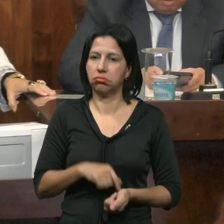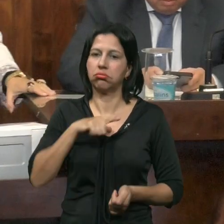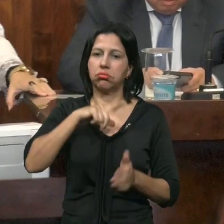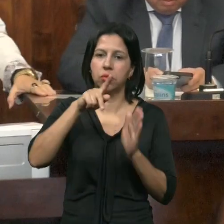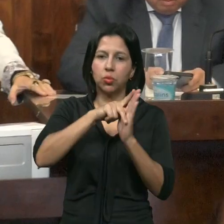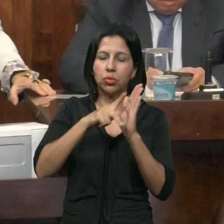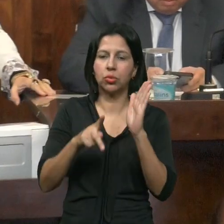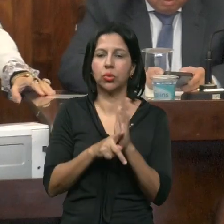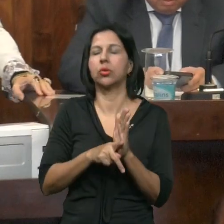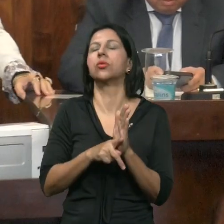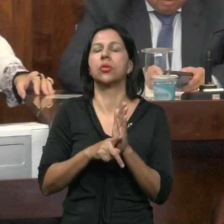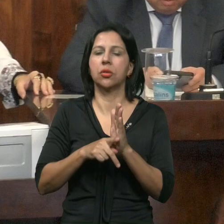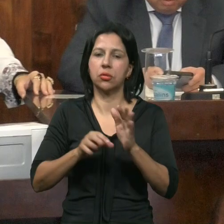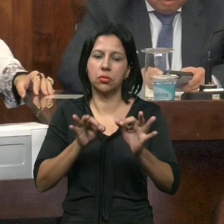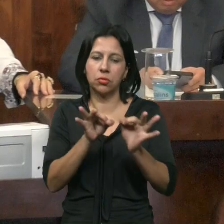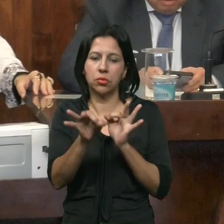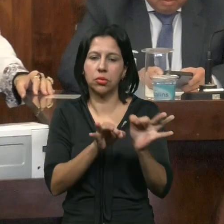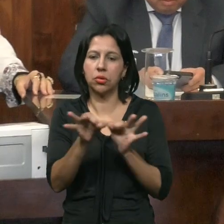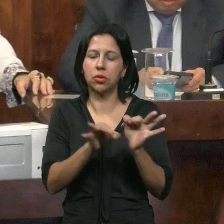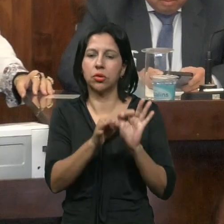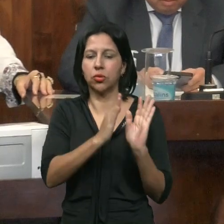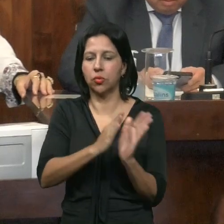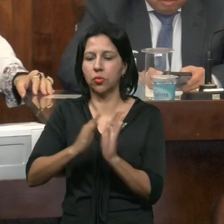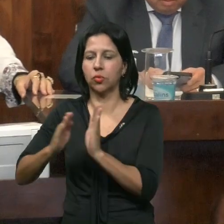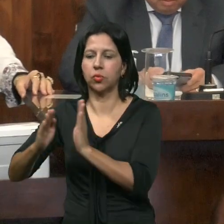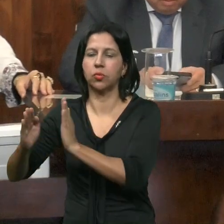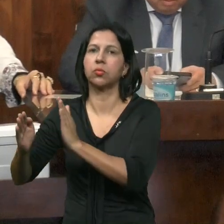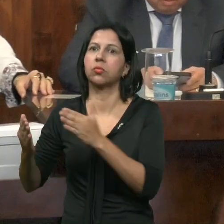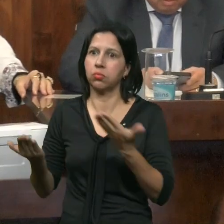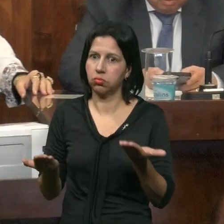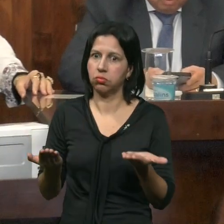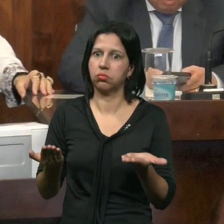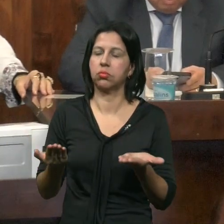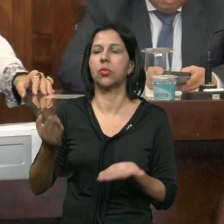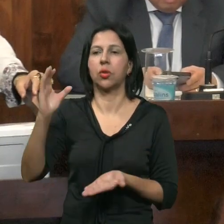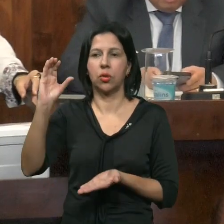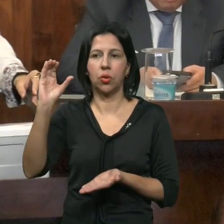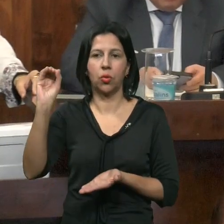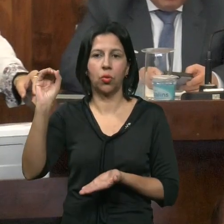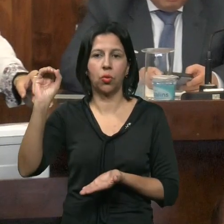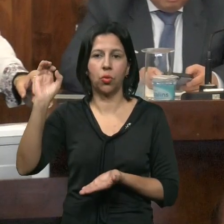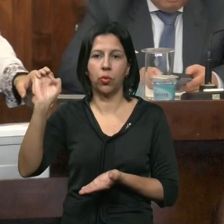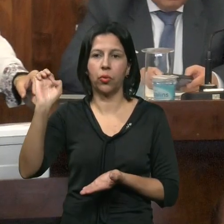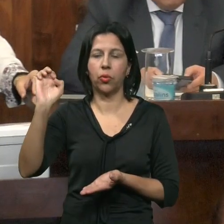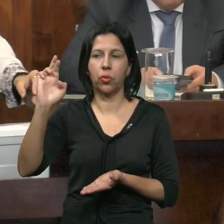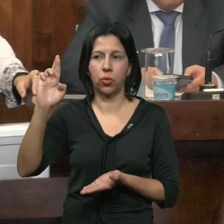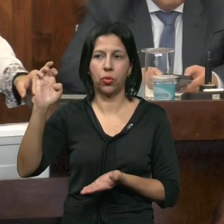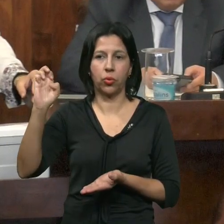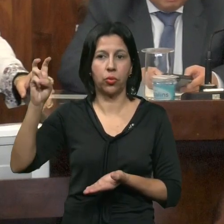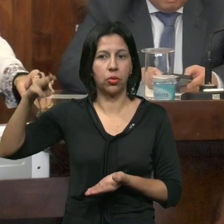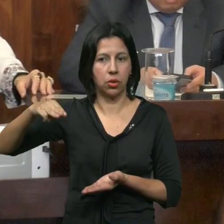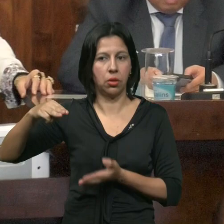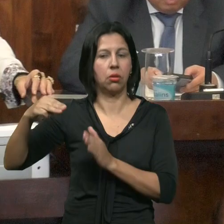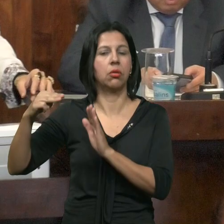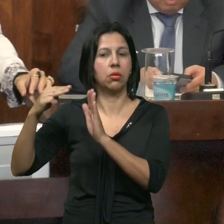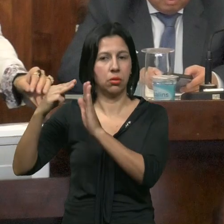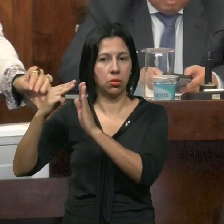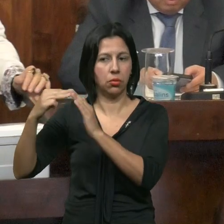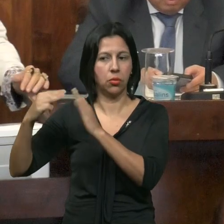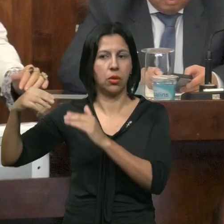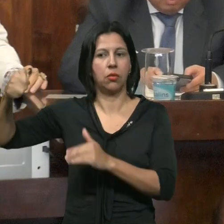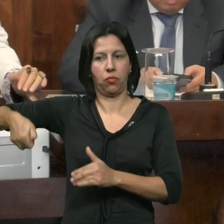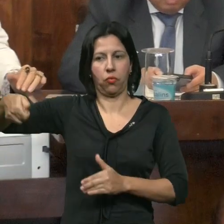Para adequar A legislação Que até é uma exigência Do Corém Do Corém E como disse o vereador Danilo Até as